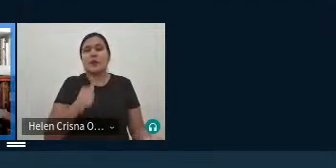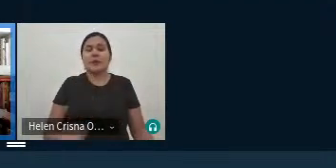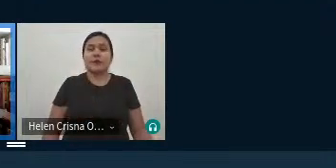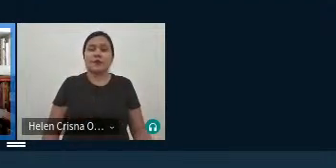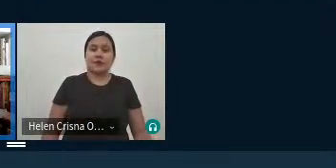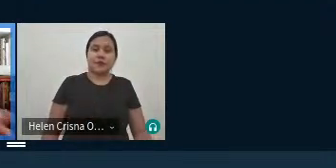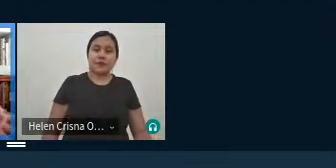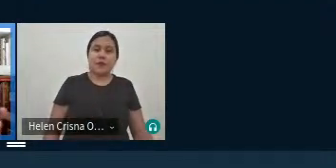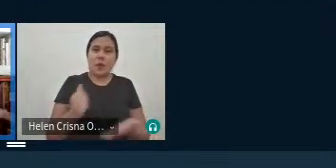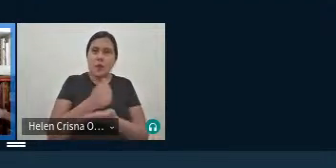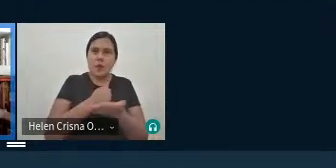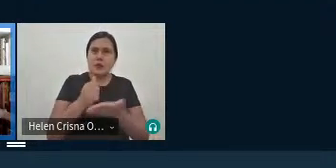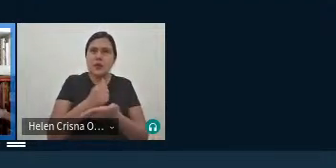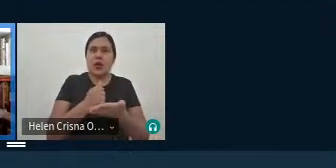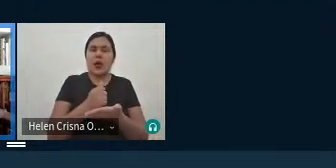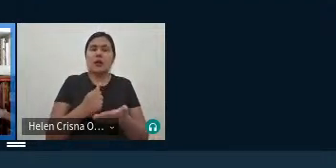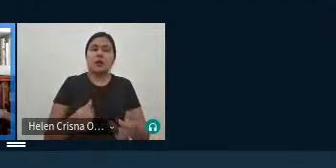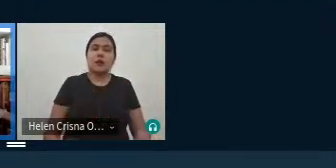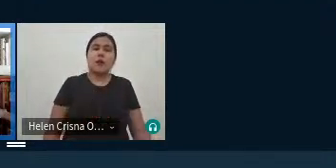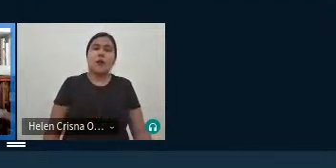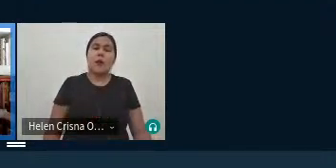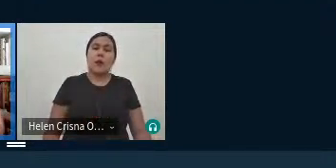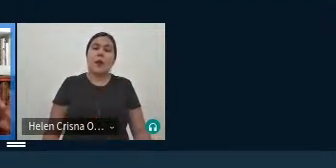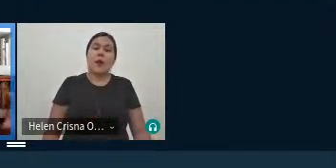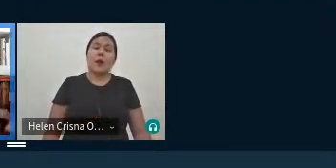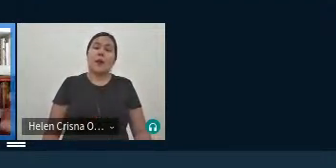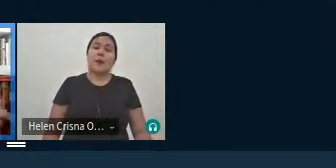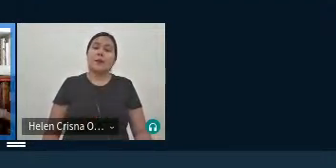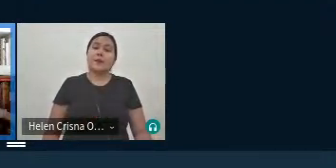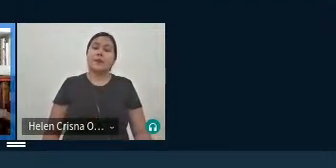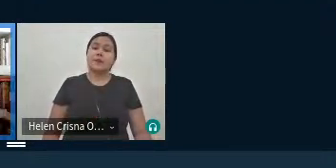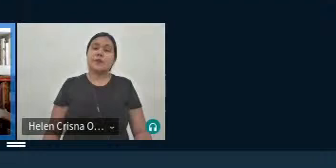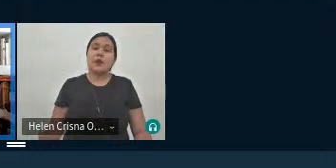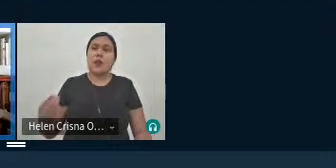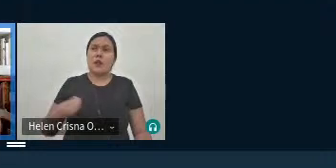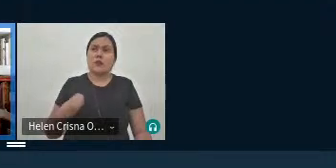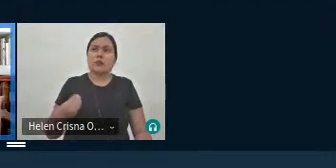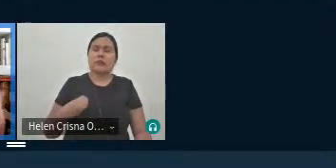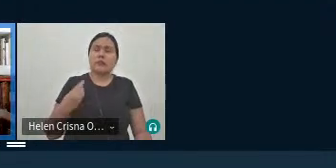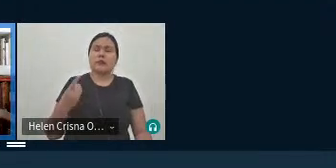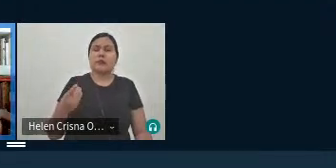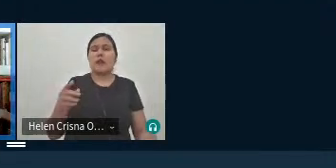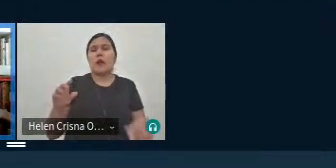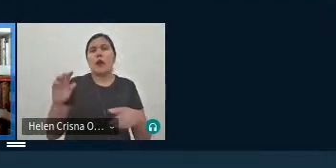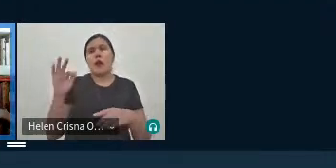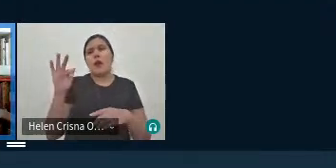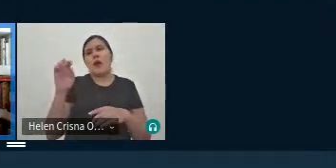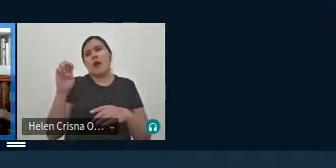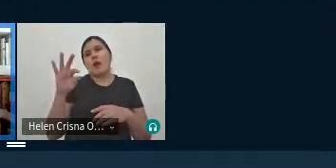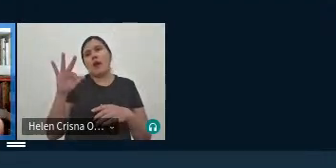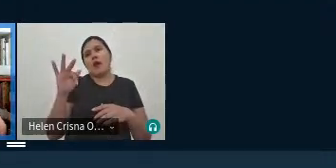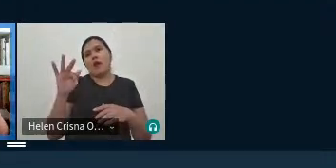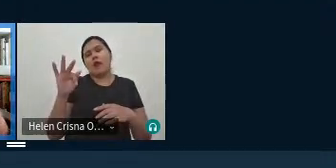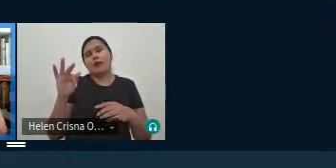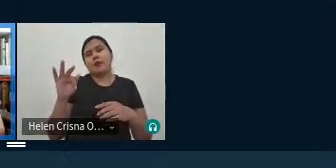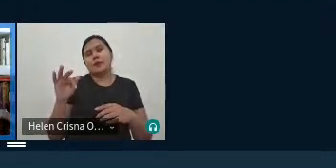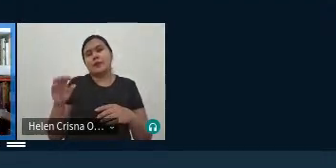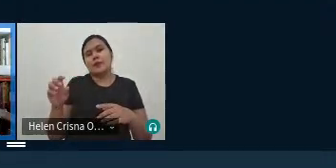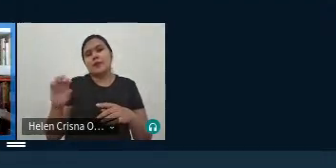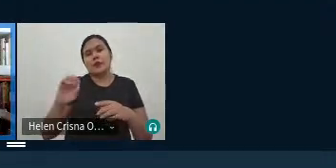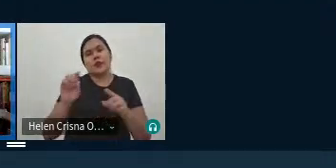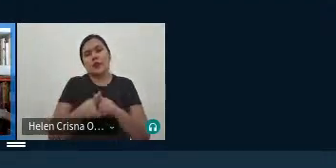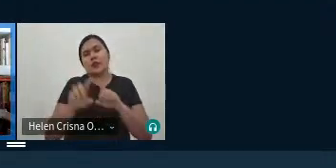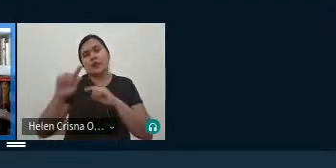embasada em situações como como essa que ela vivenciou né na festa e tantas outras né que